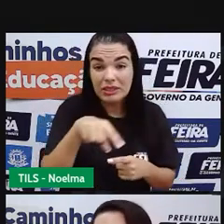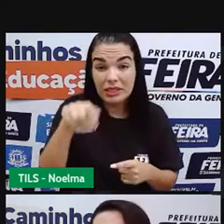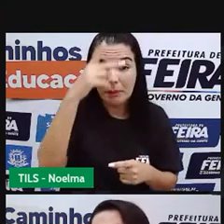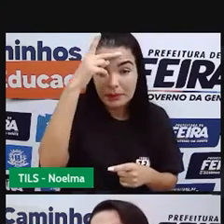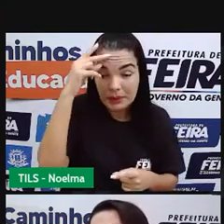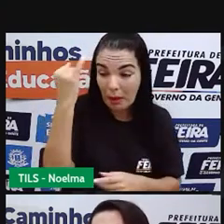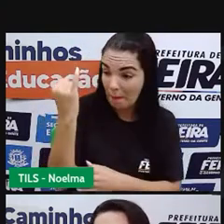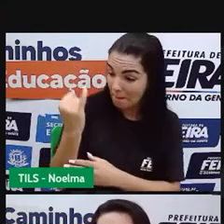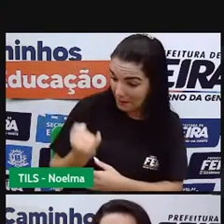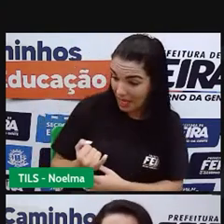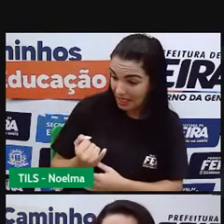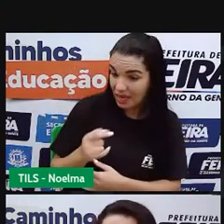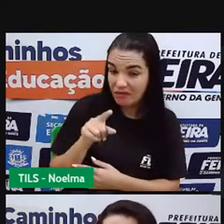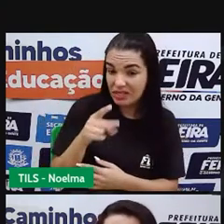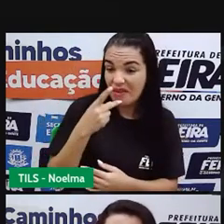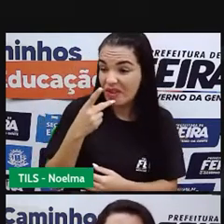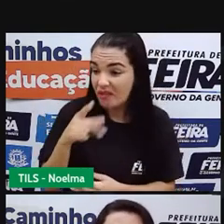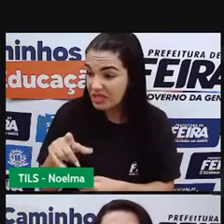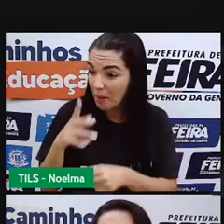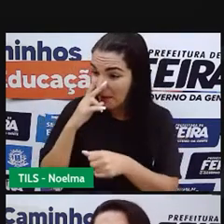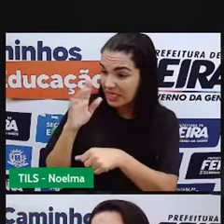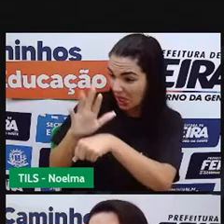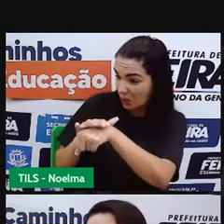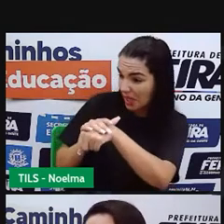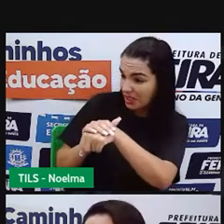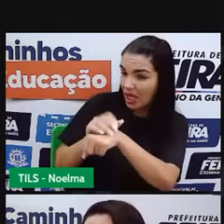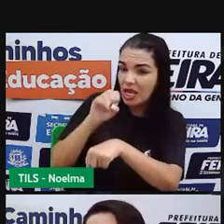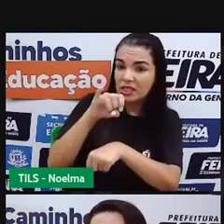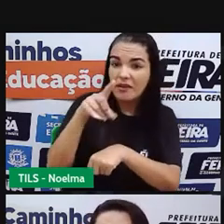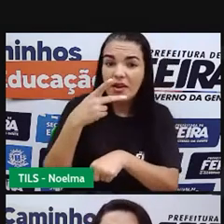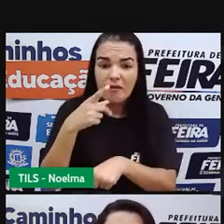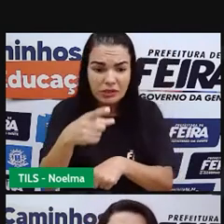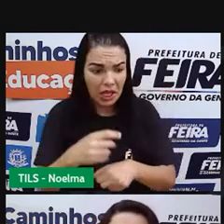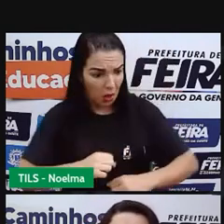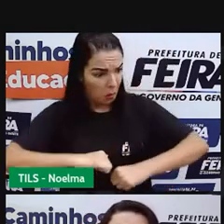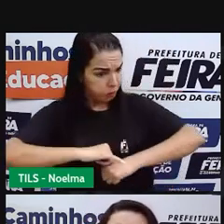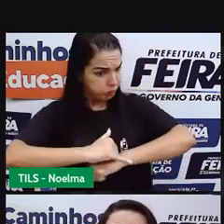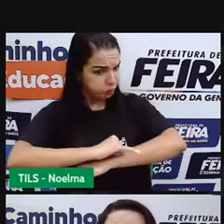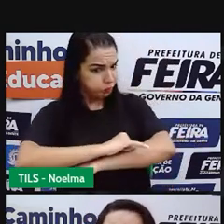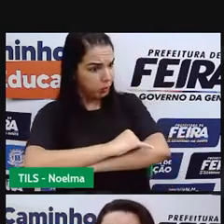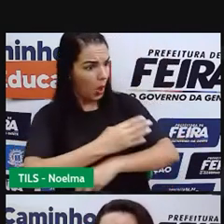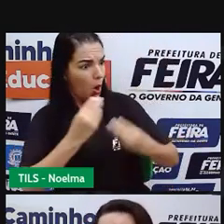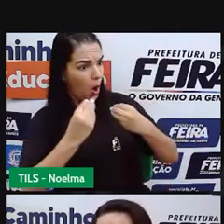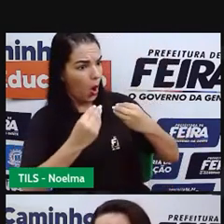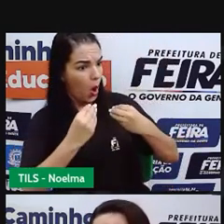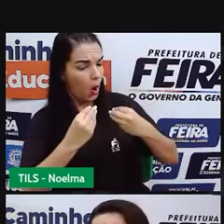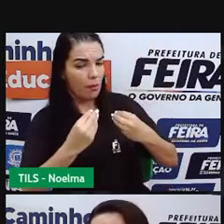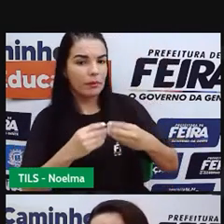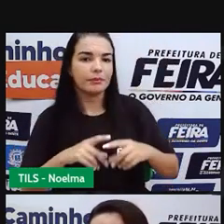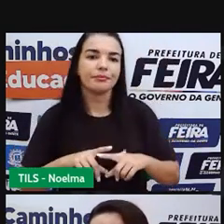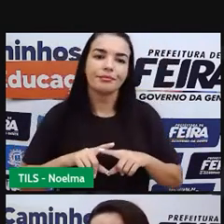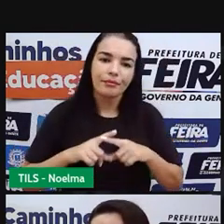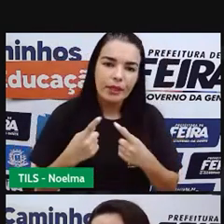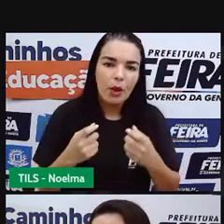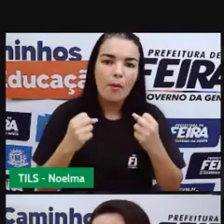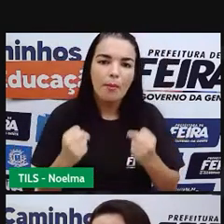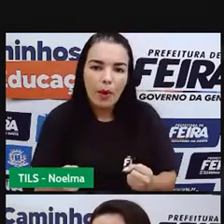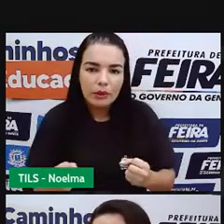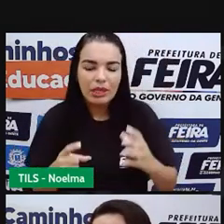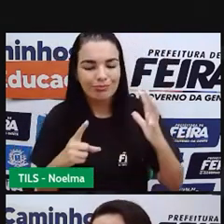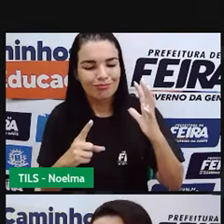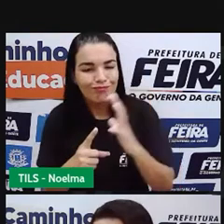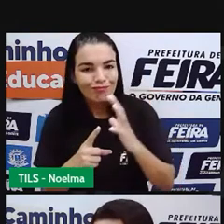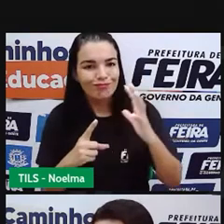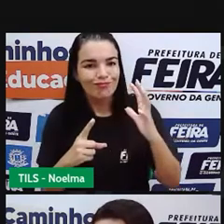falar, parece que está doente. Se você está gorda, elas vão falar, nossa, como você engordou. E isso aí pode influenciar essas